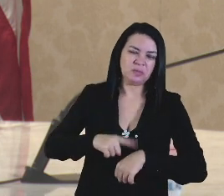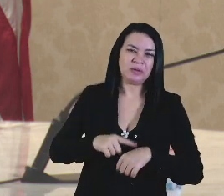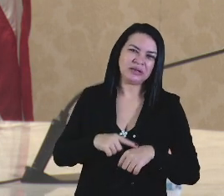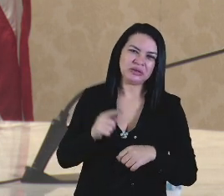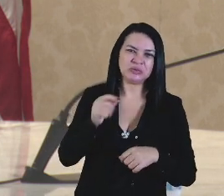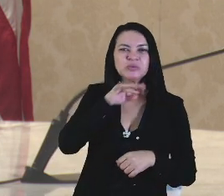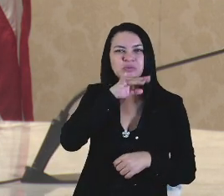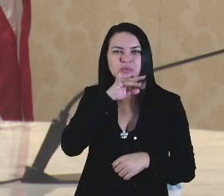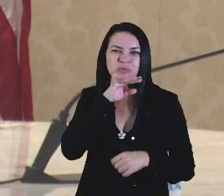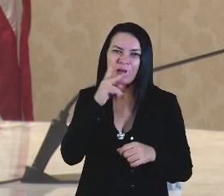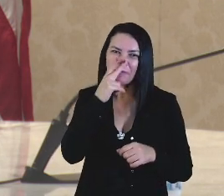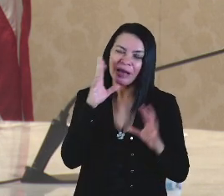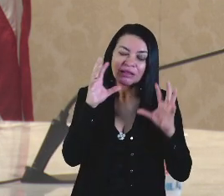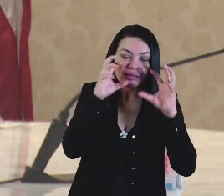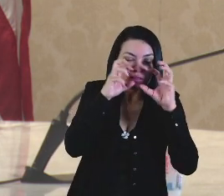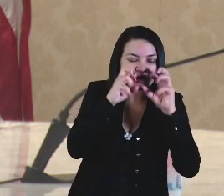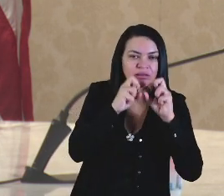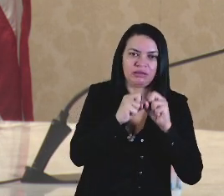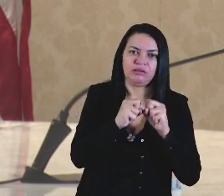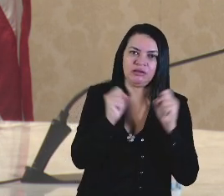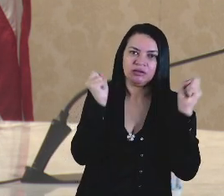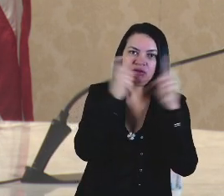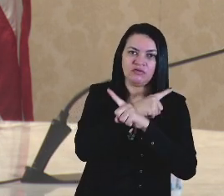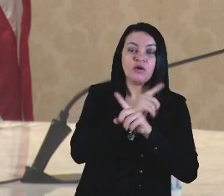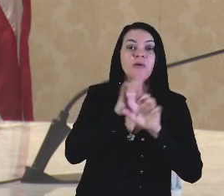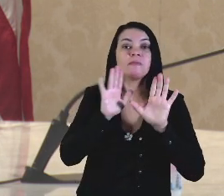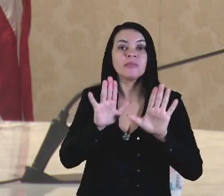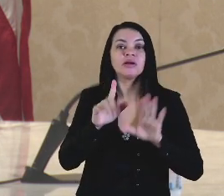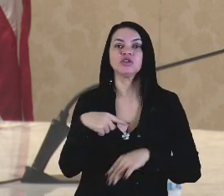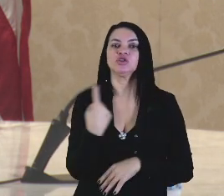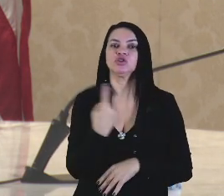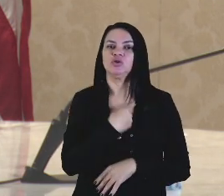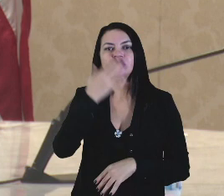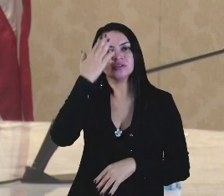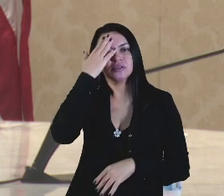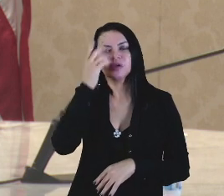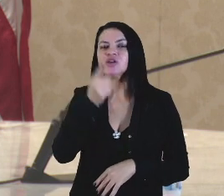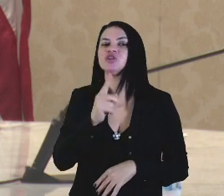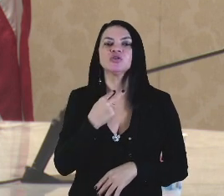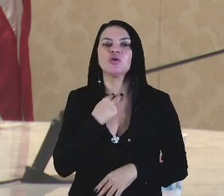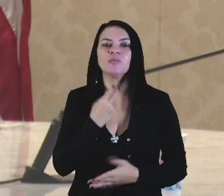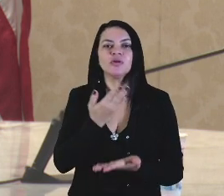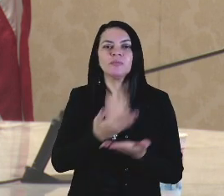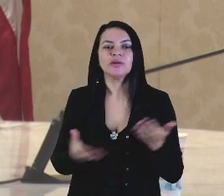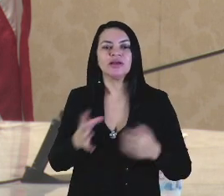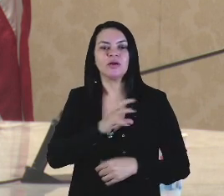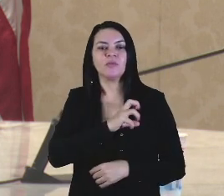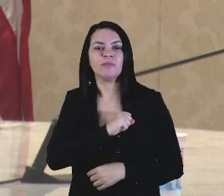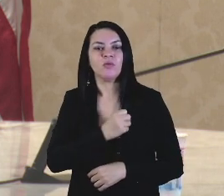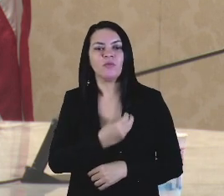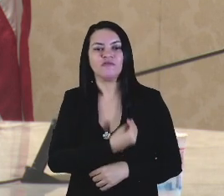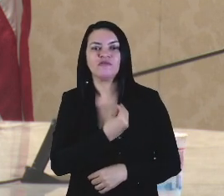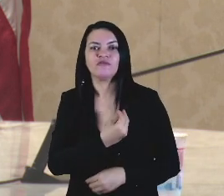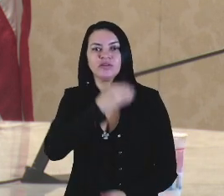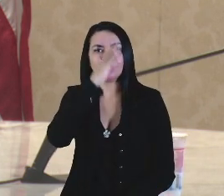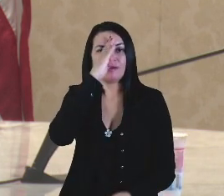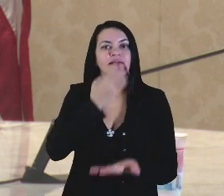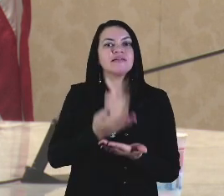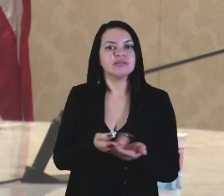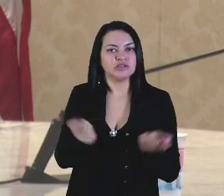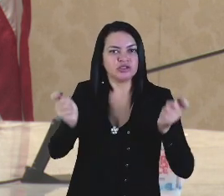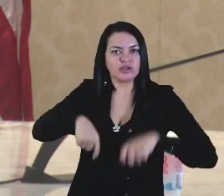mas ao mesmo tempo sabemos que não podemos perder o amor à vida e a crença na vida.